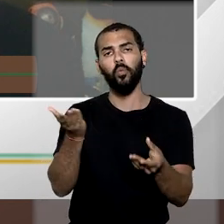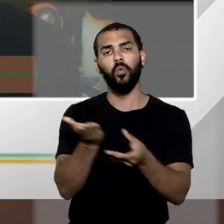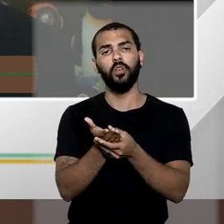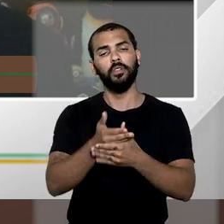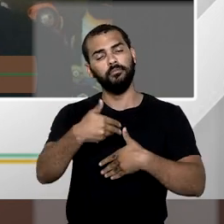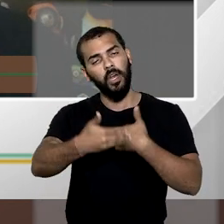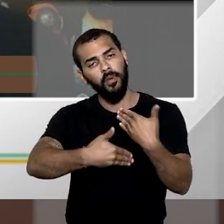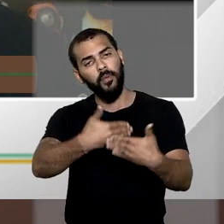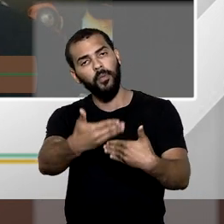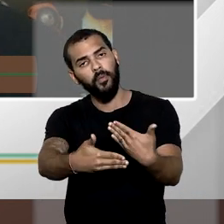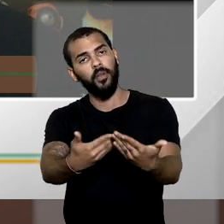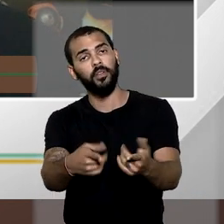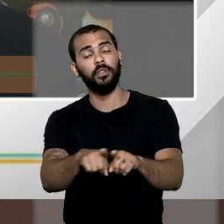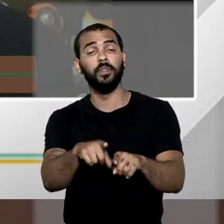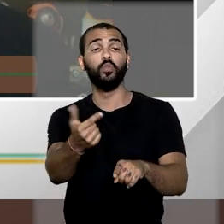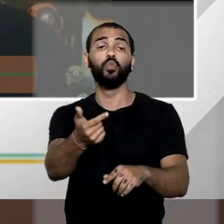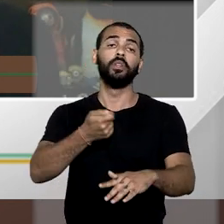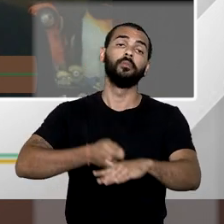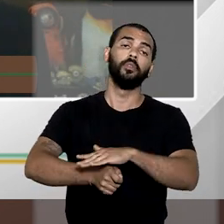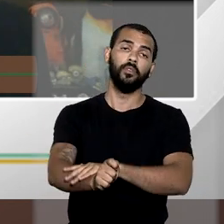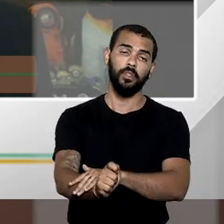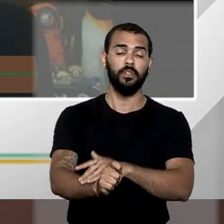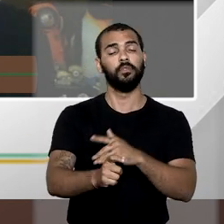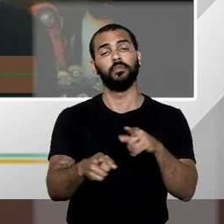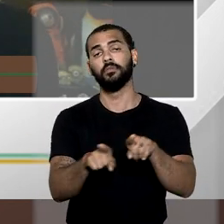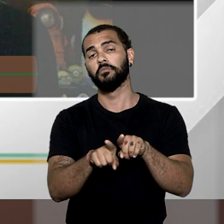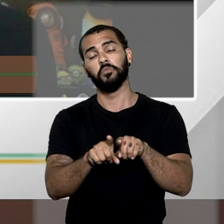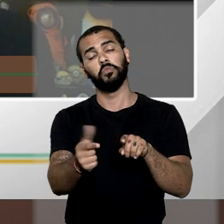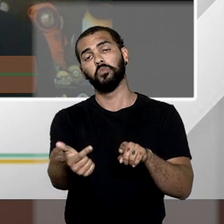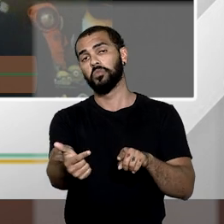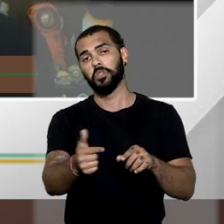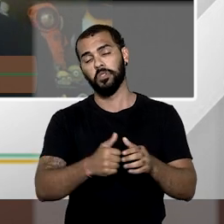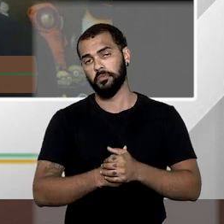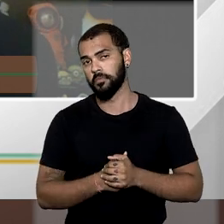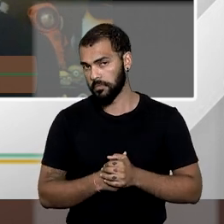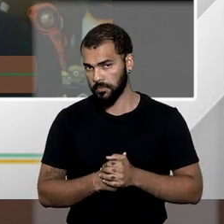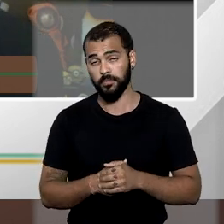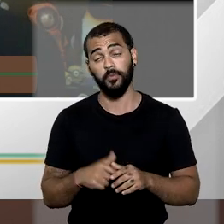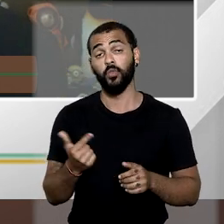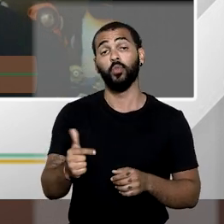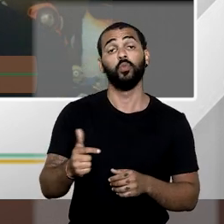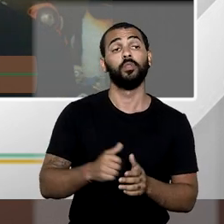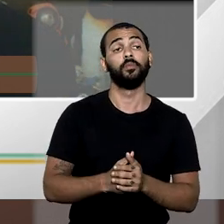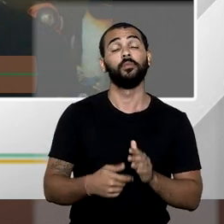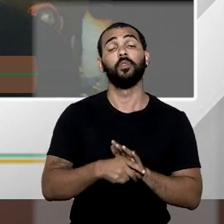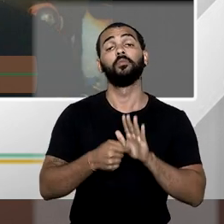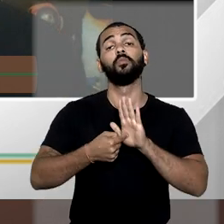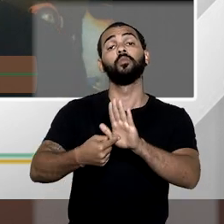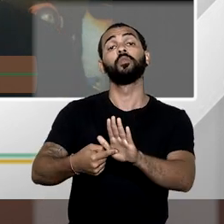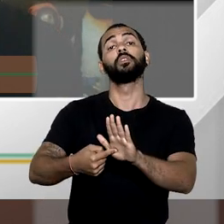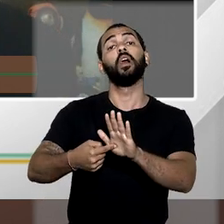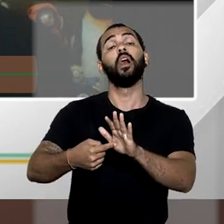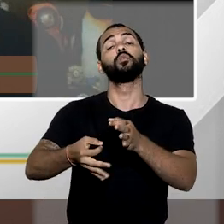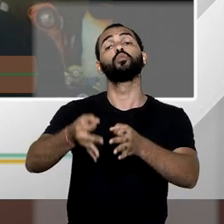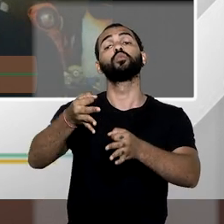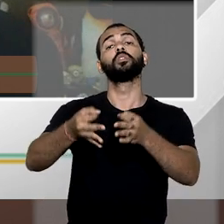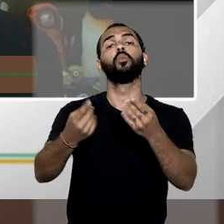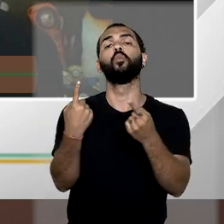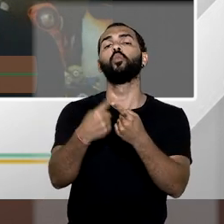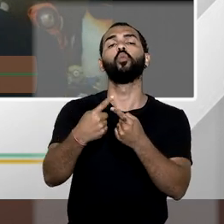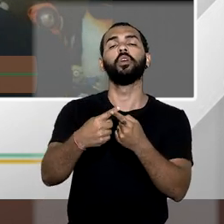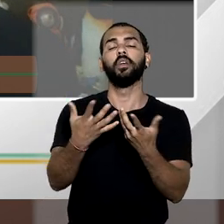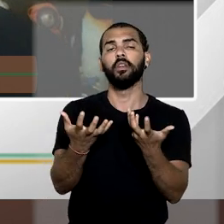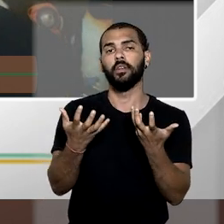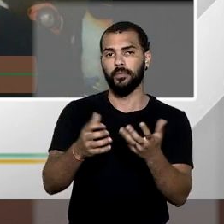legal, sem prévia indenização, sem justa indenização, sem a apresentação judicial da pretensão, ou seja,